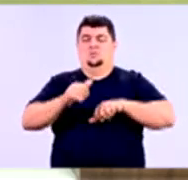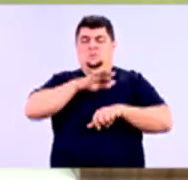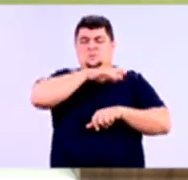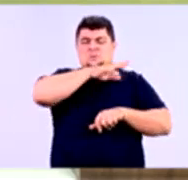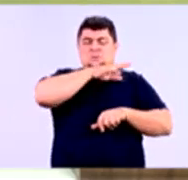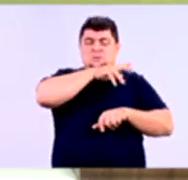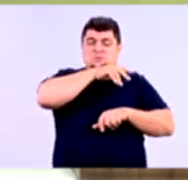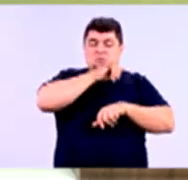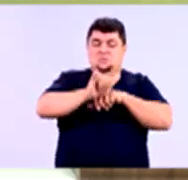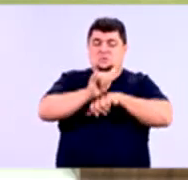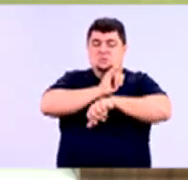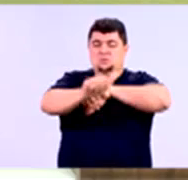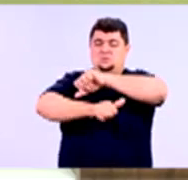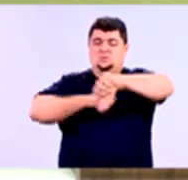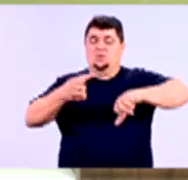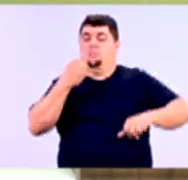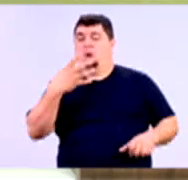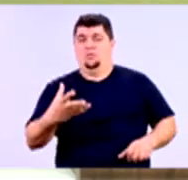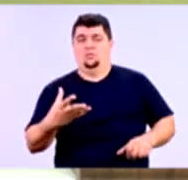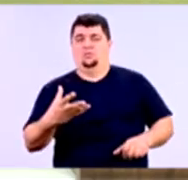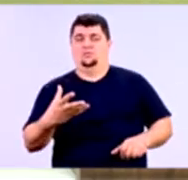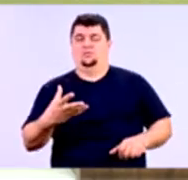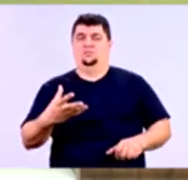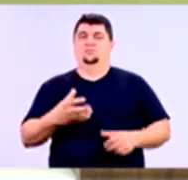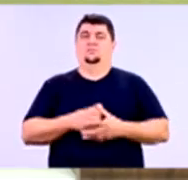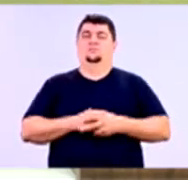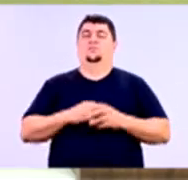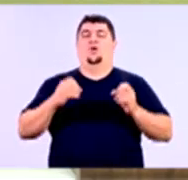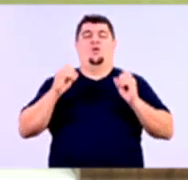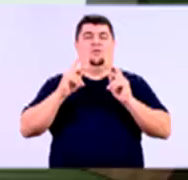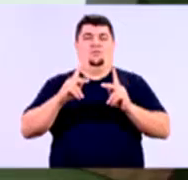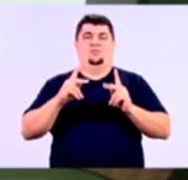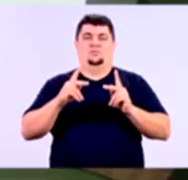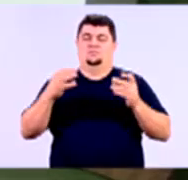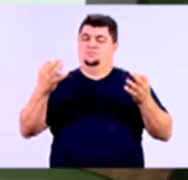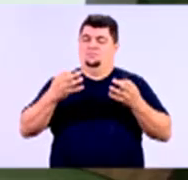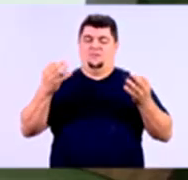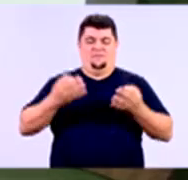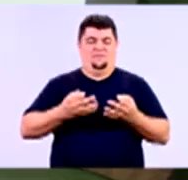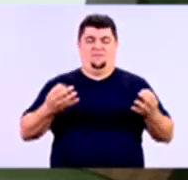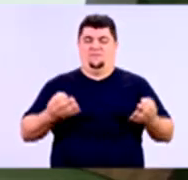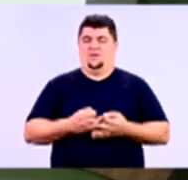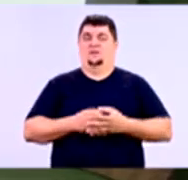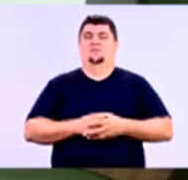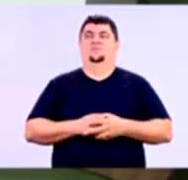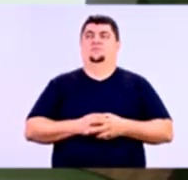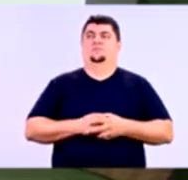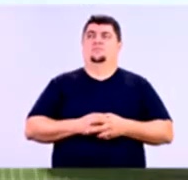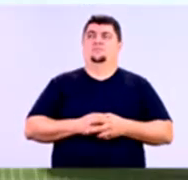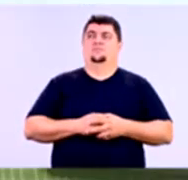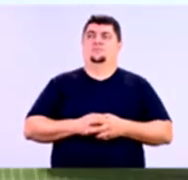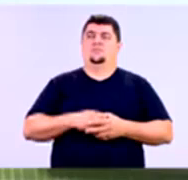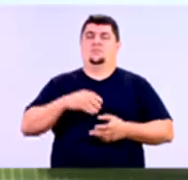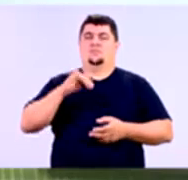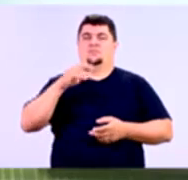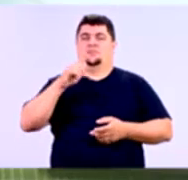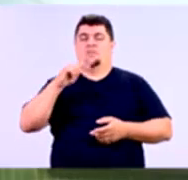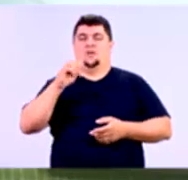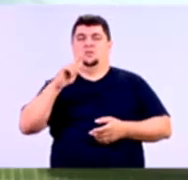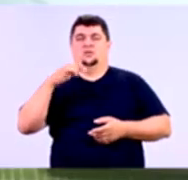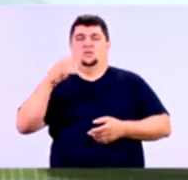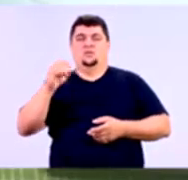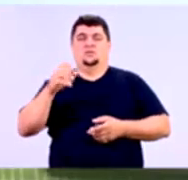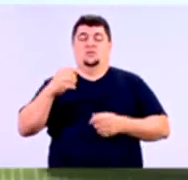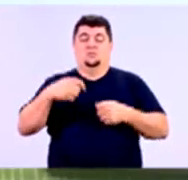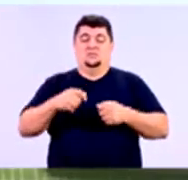impacto negativo na sua empresa seja o menor possível. Ótimo, professor. Acho que isso foi bem importante deixar claro. Gente, a mitigação de risco ela é sempre